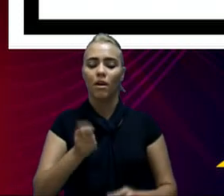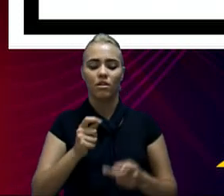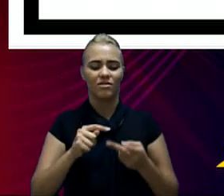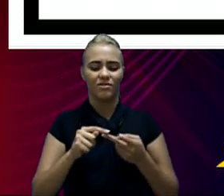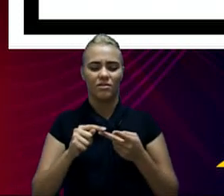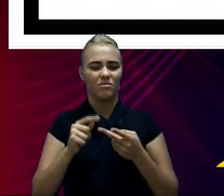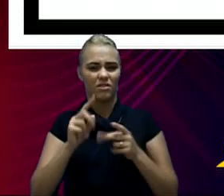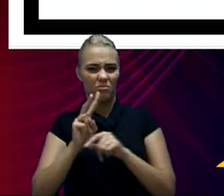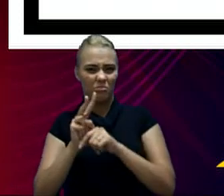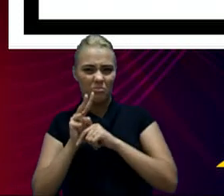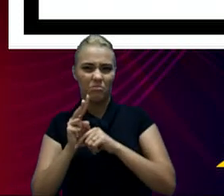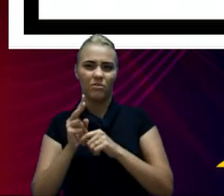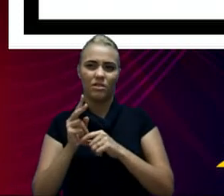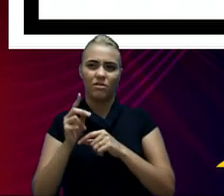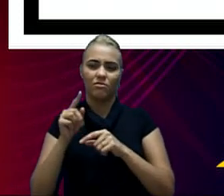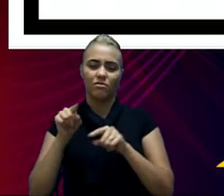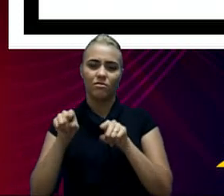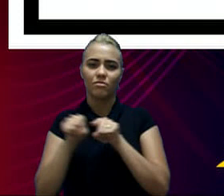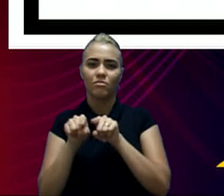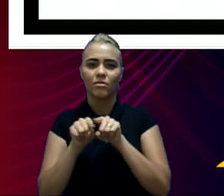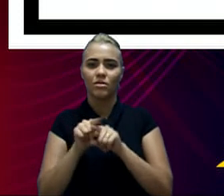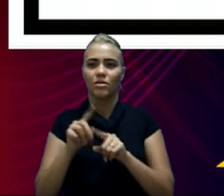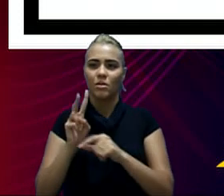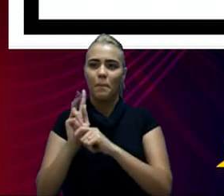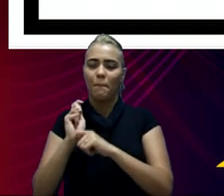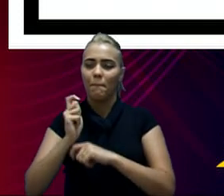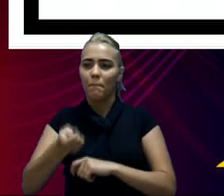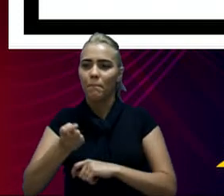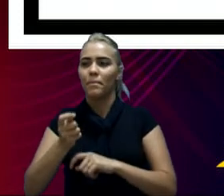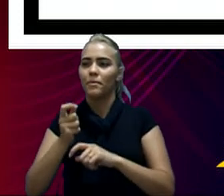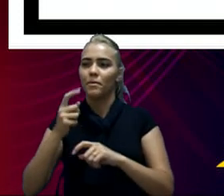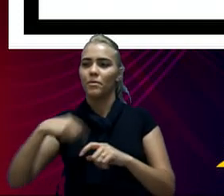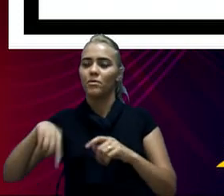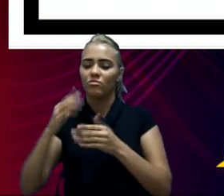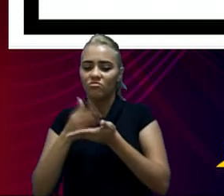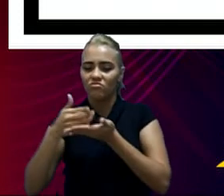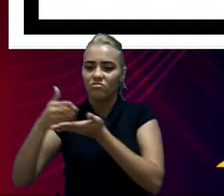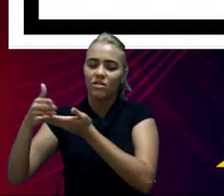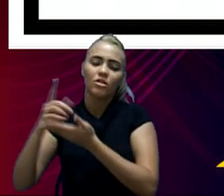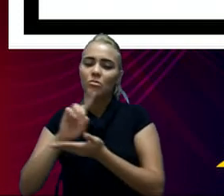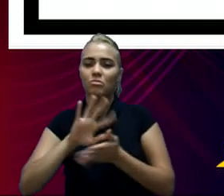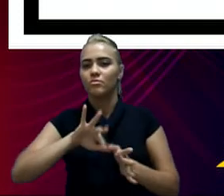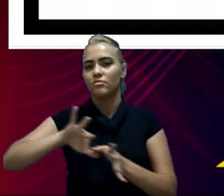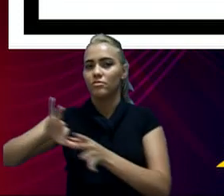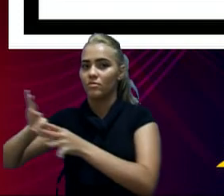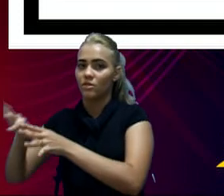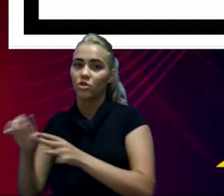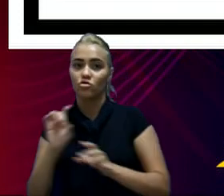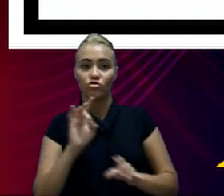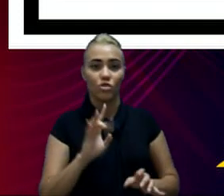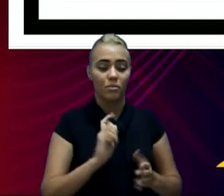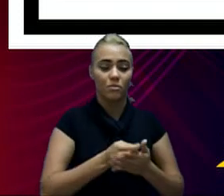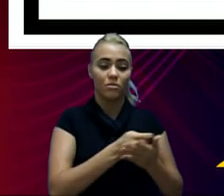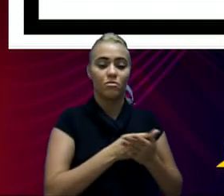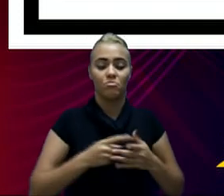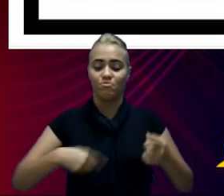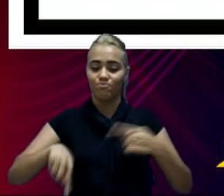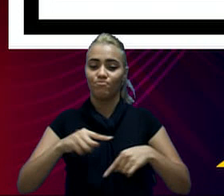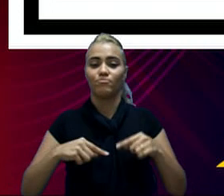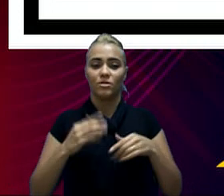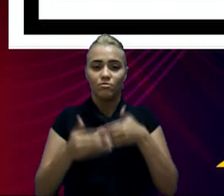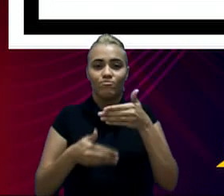financiamentos. Esse aqui é o conceito para a gente discutir, então, em seguida,